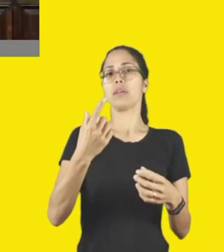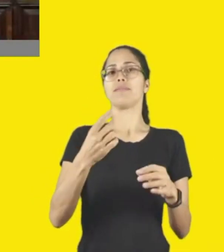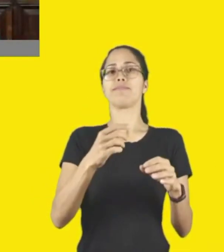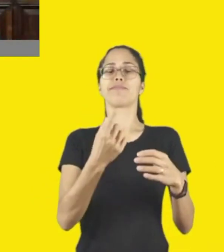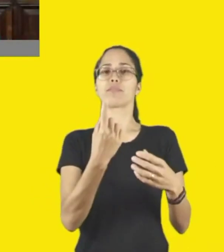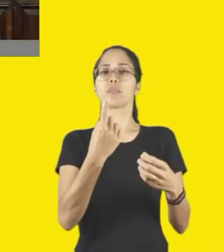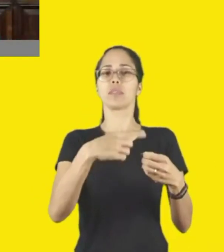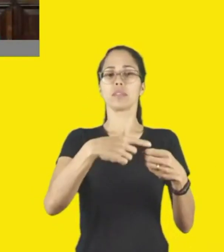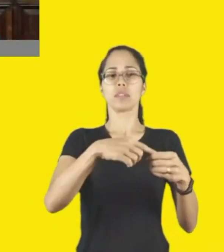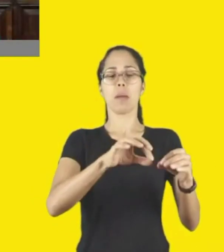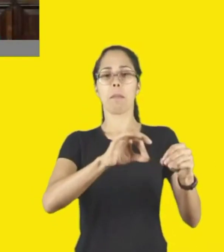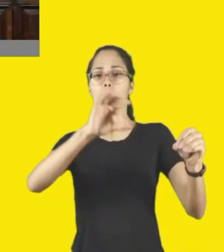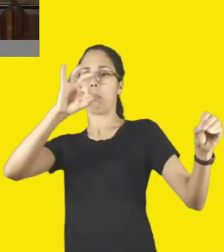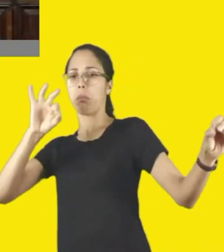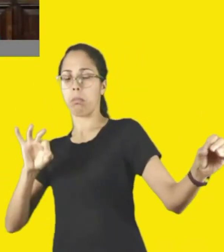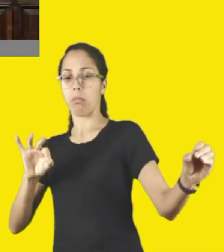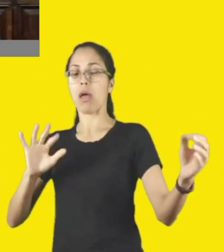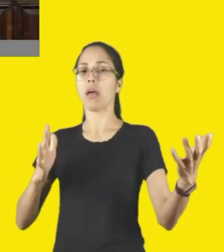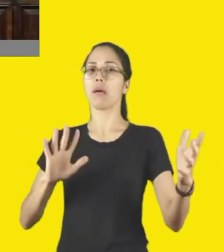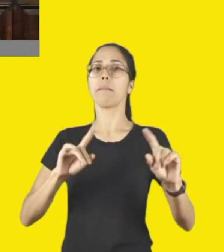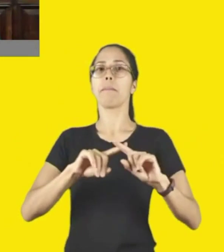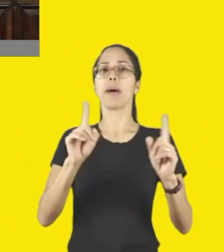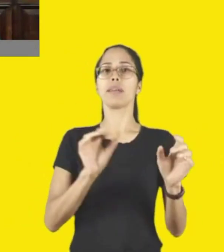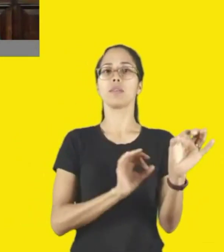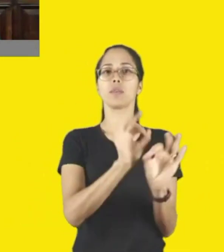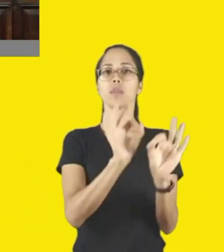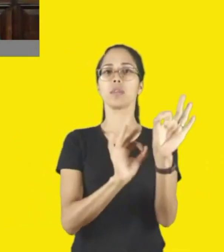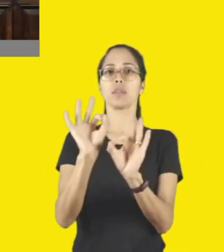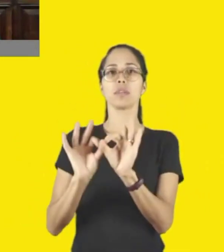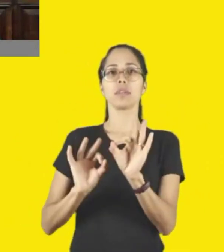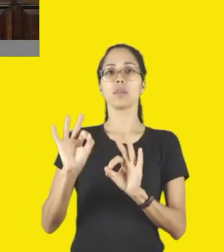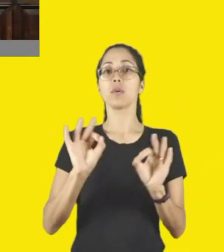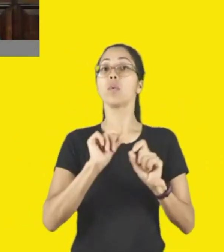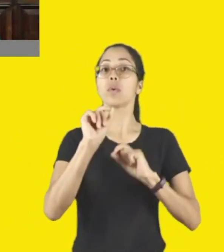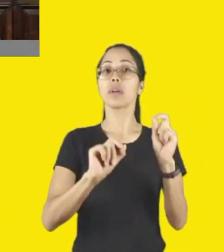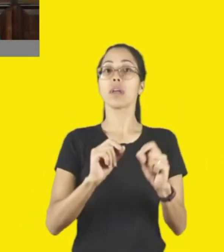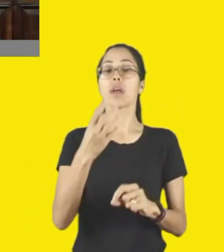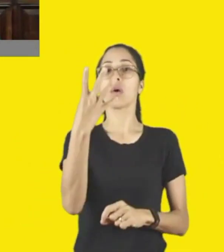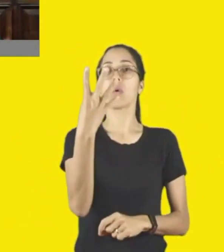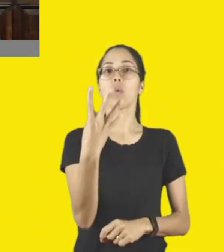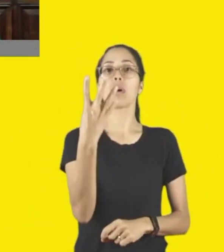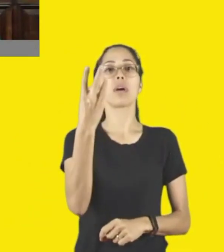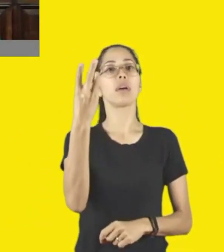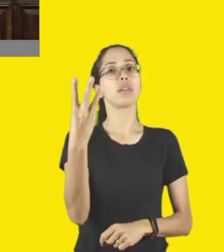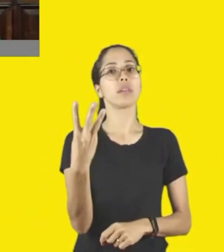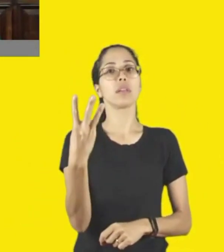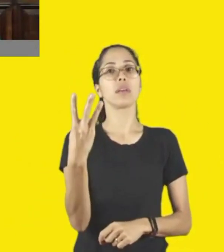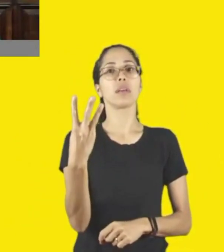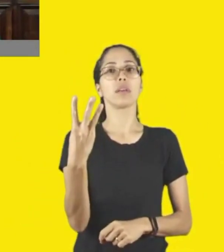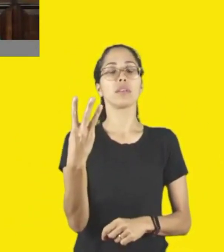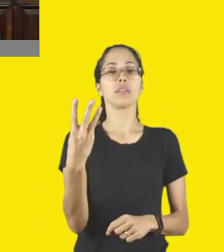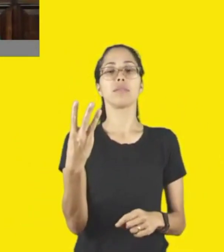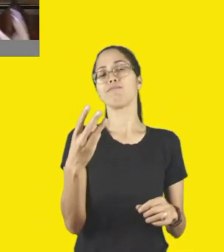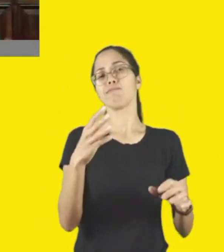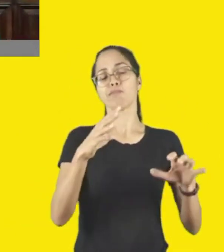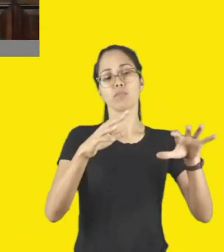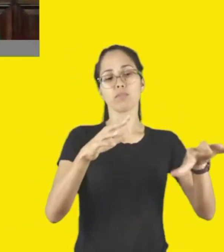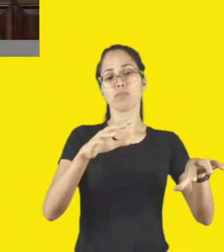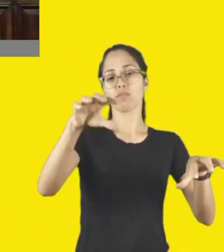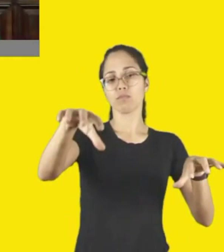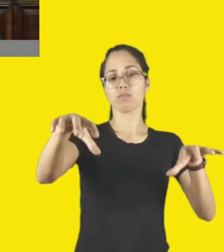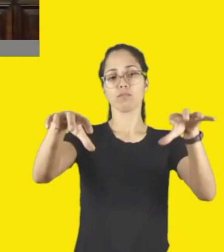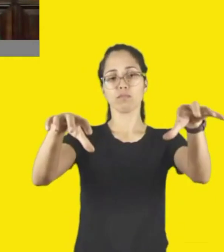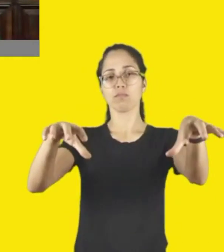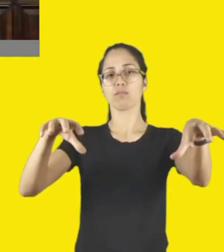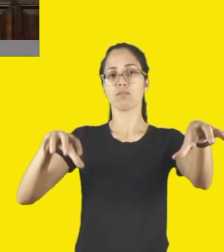outra que não diz nada, mas a gente construiu aqui na Secretaria 43 micro regiões, e a partir dessas